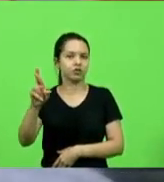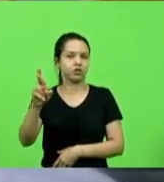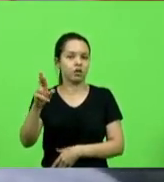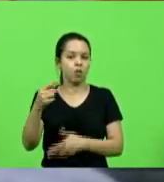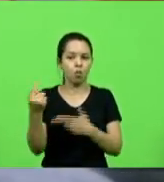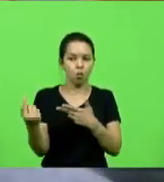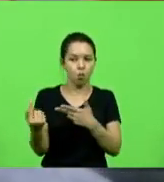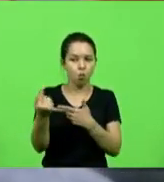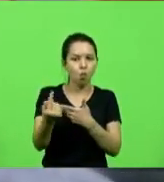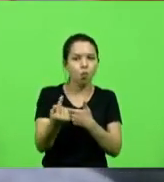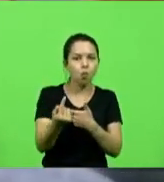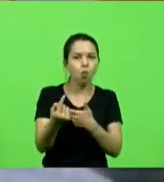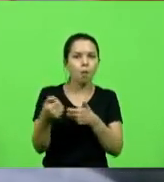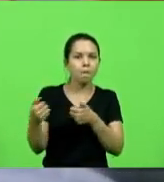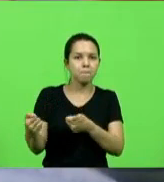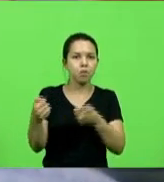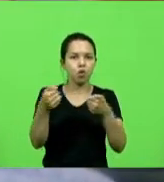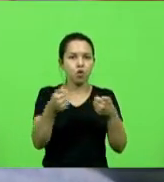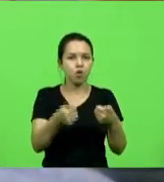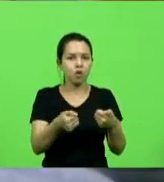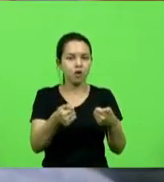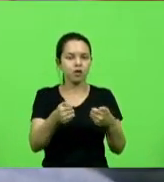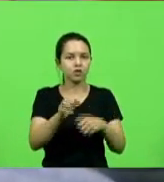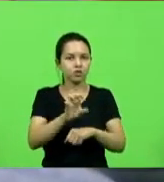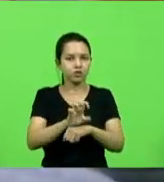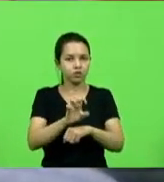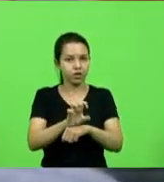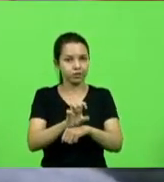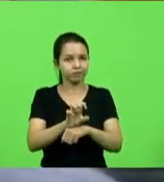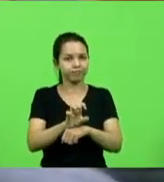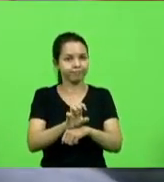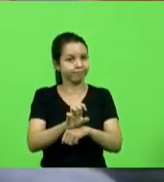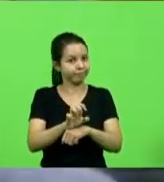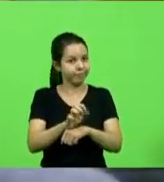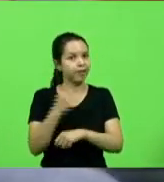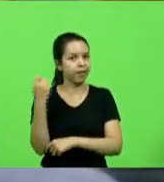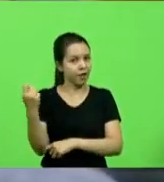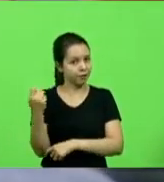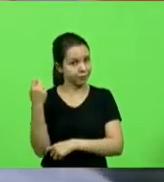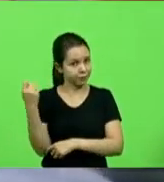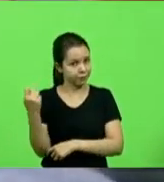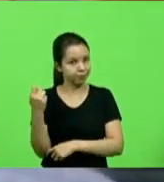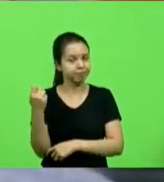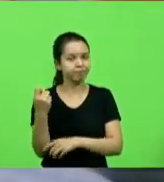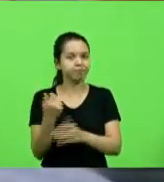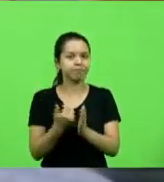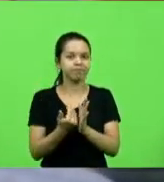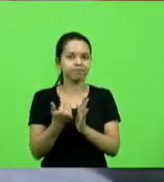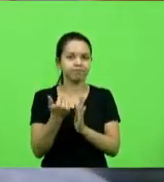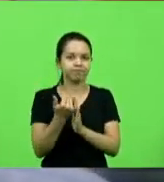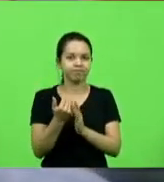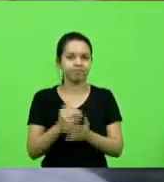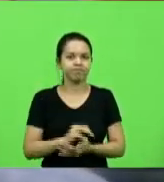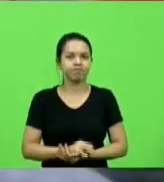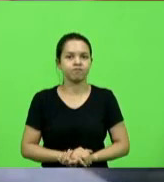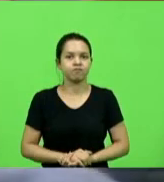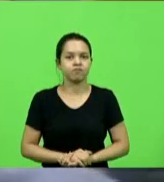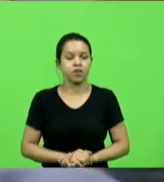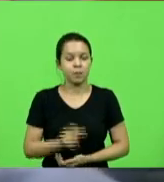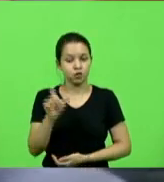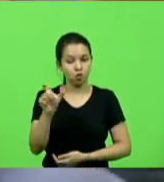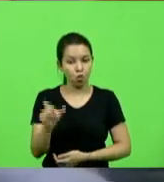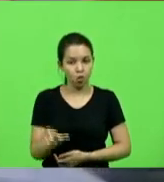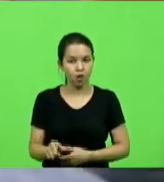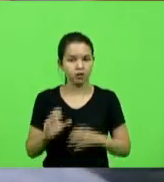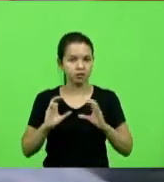do Estado de Santa Catarina, que é mais grave ainda. Um cidadão normal que não ocupasse